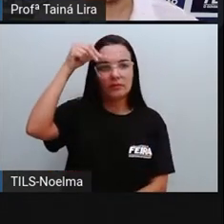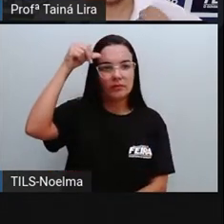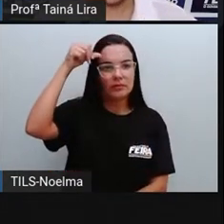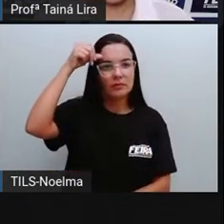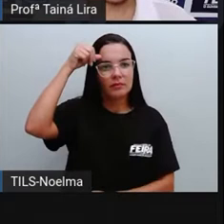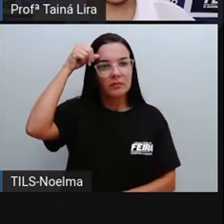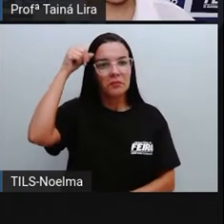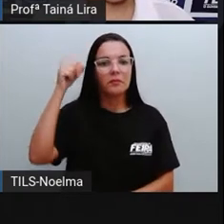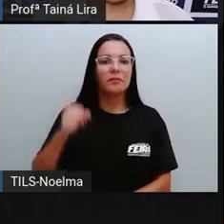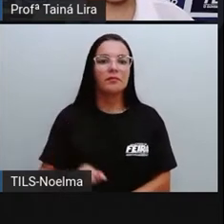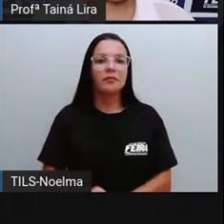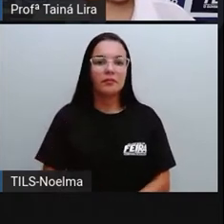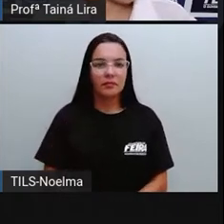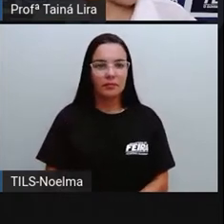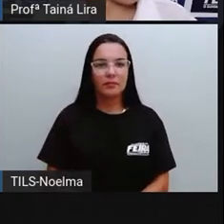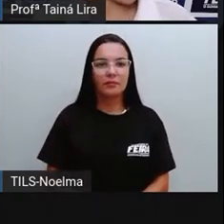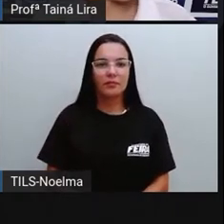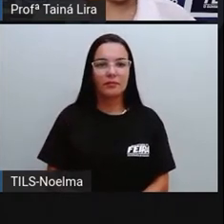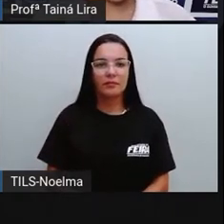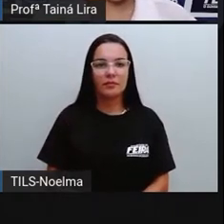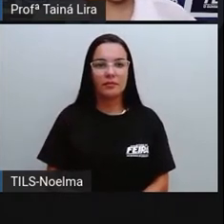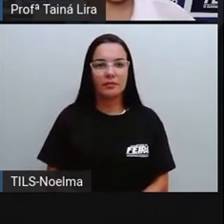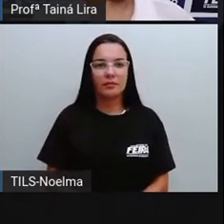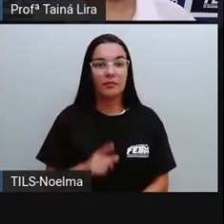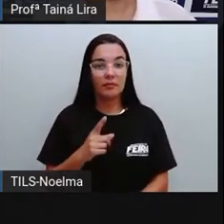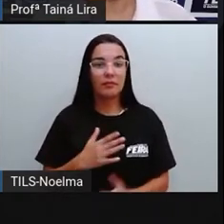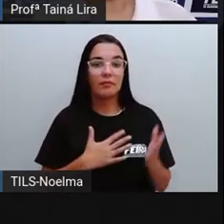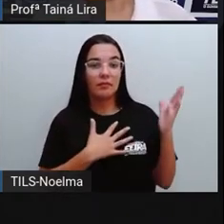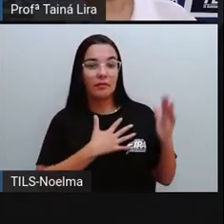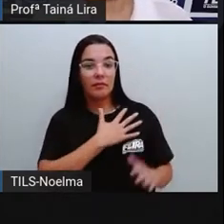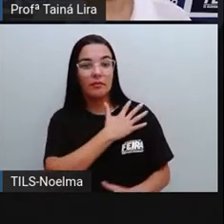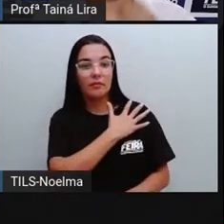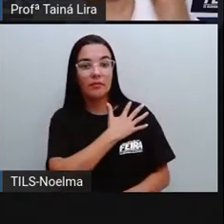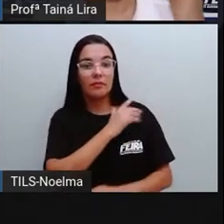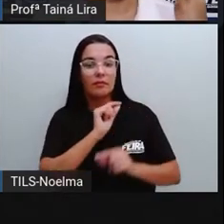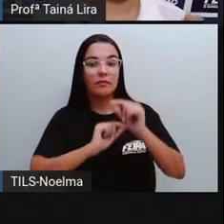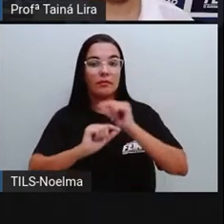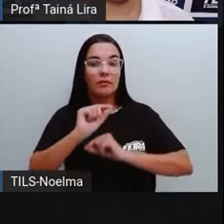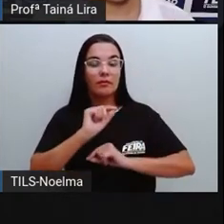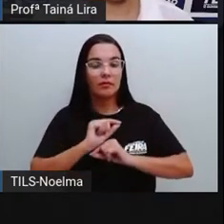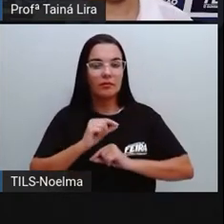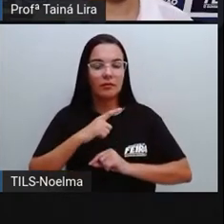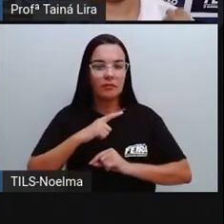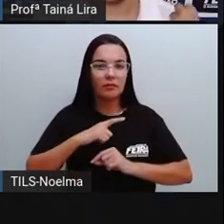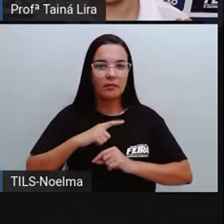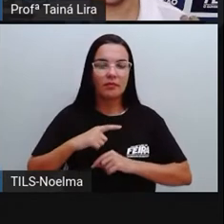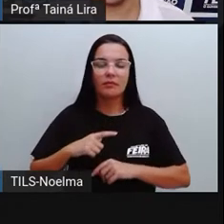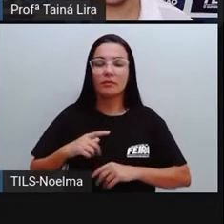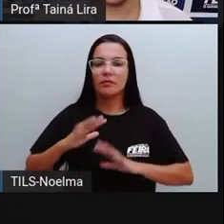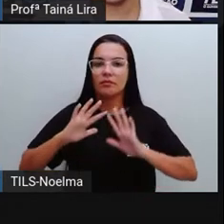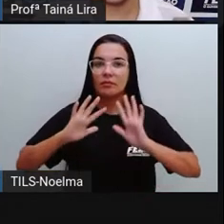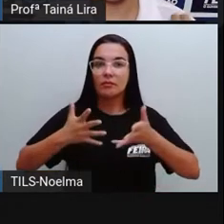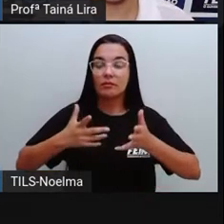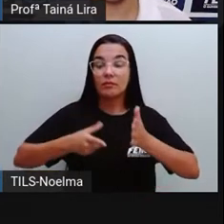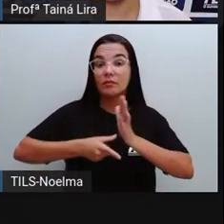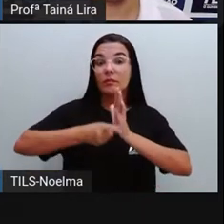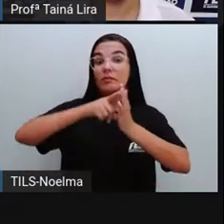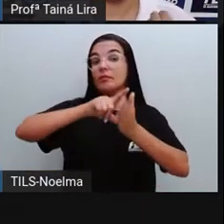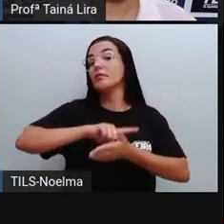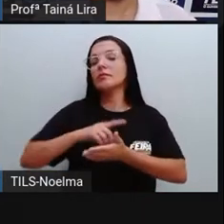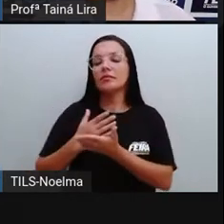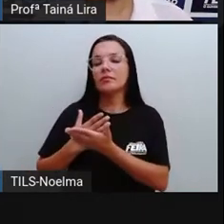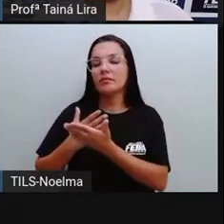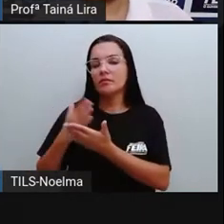sobre a gestão do município que o intendente era um cargo aí que existia, né, antes de ser criado aí